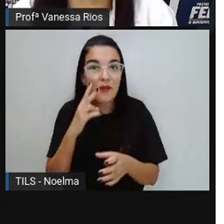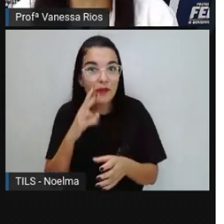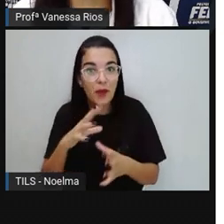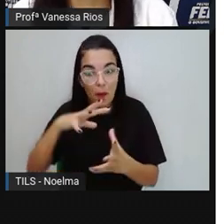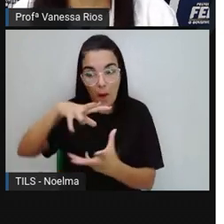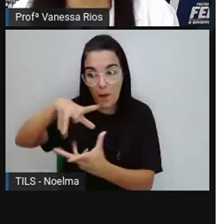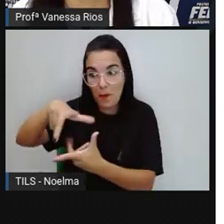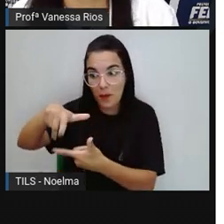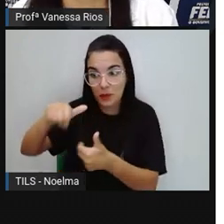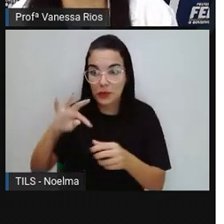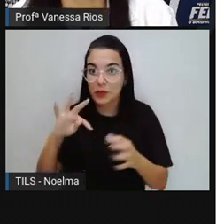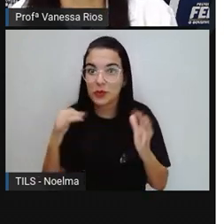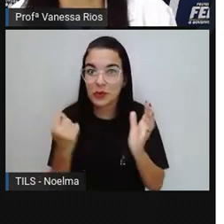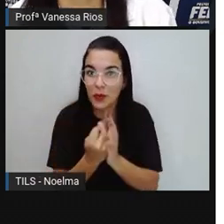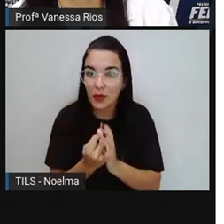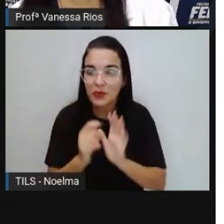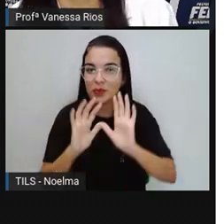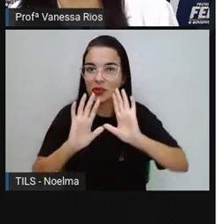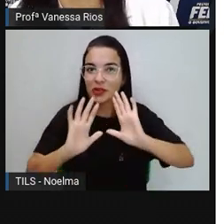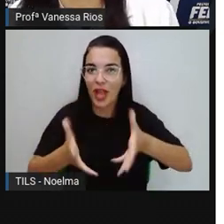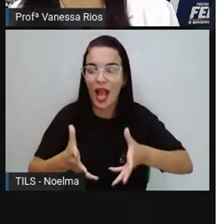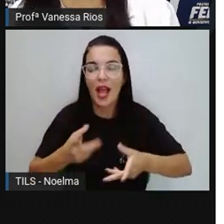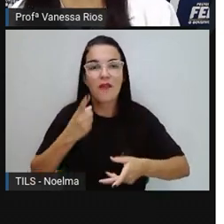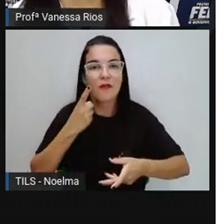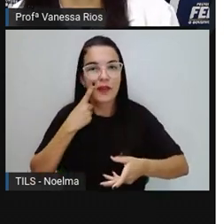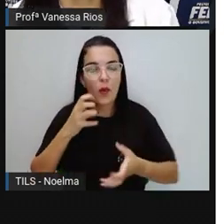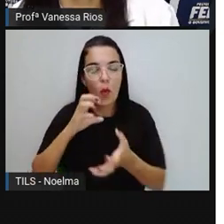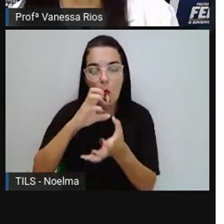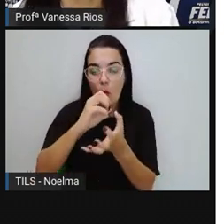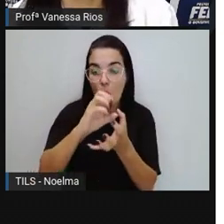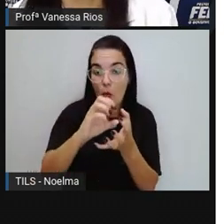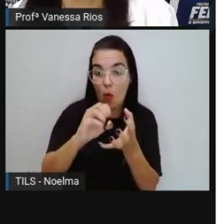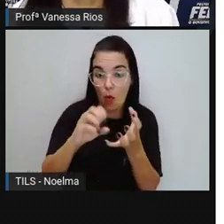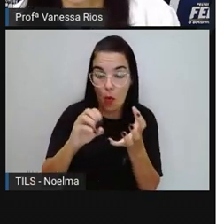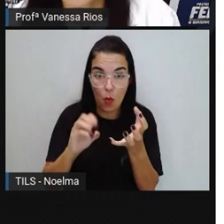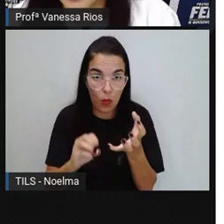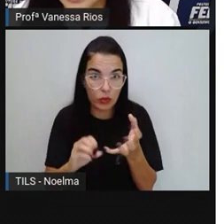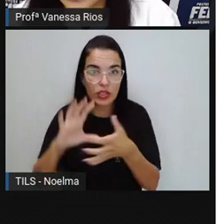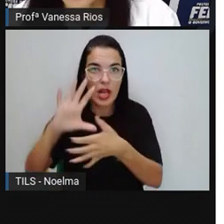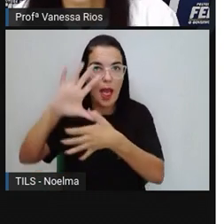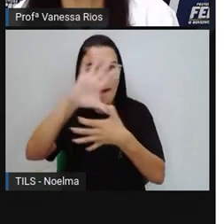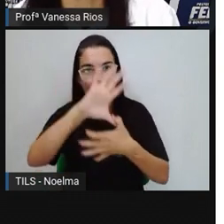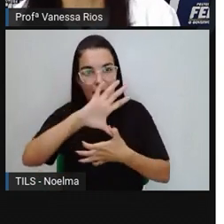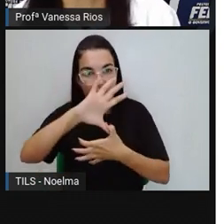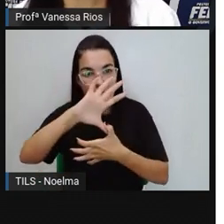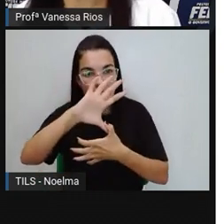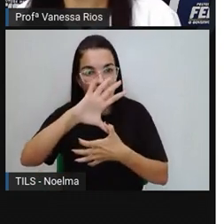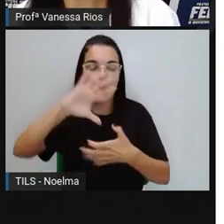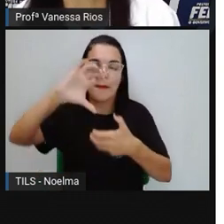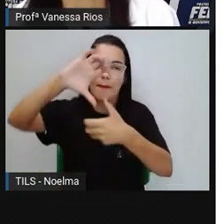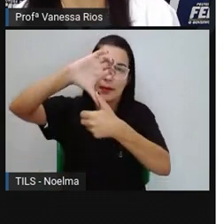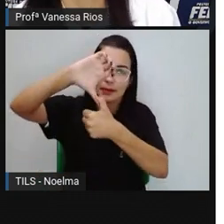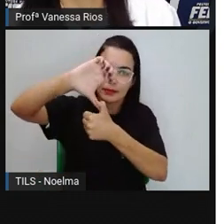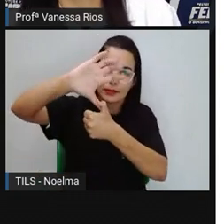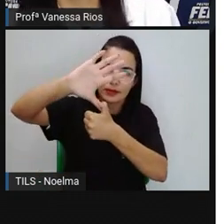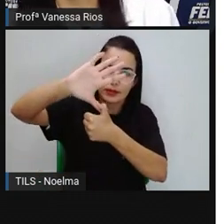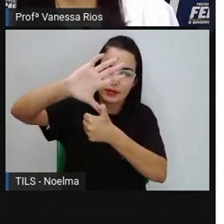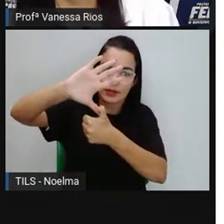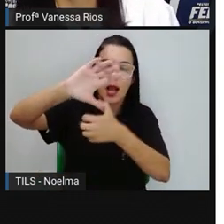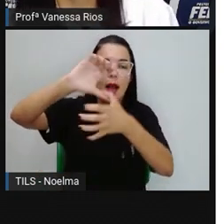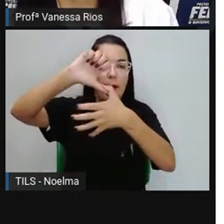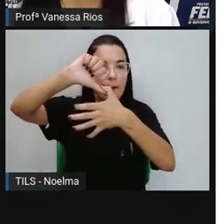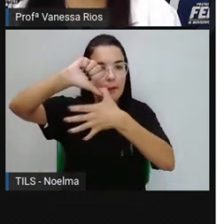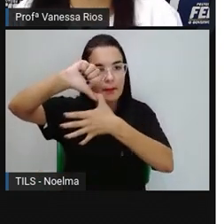inteiro, já vimos aí os continentes americanos, América do Norte, América